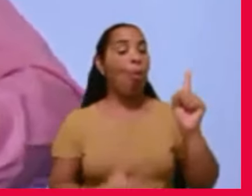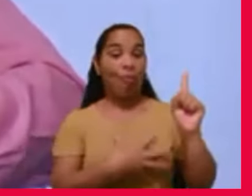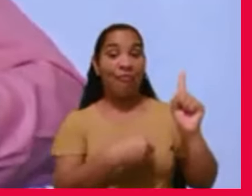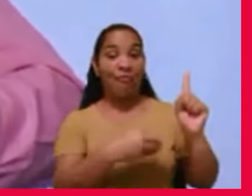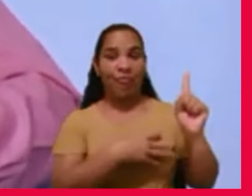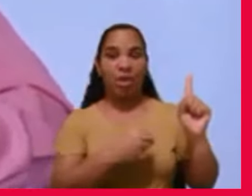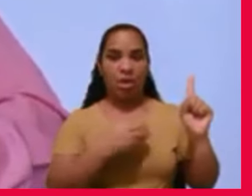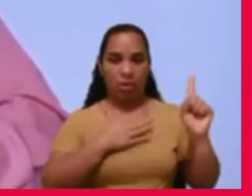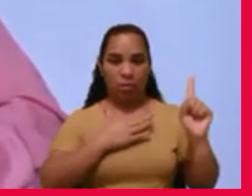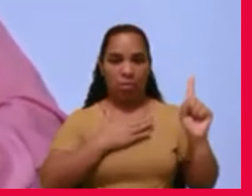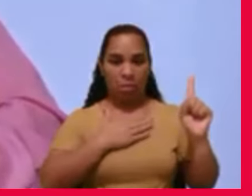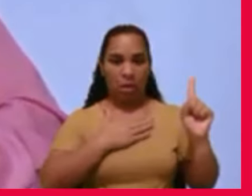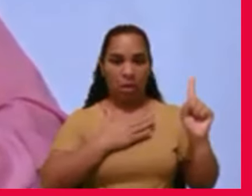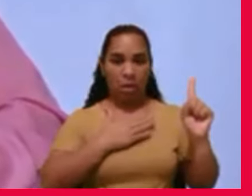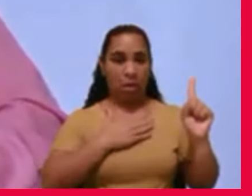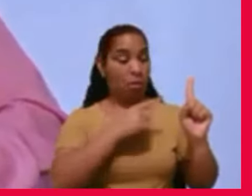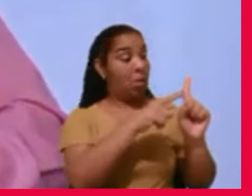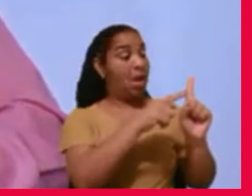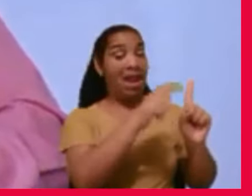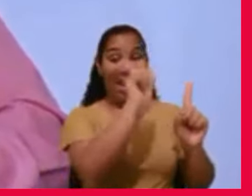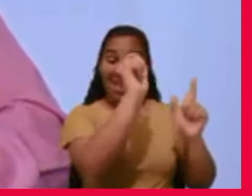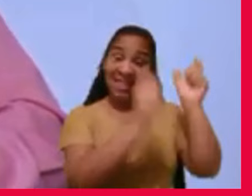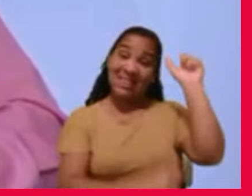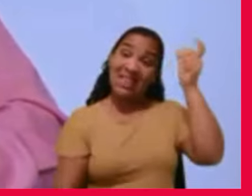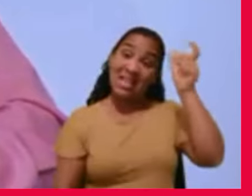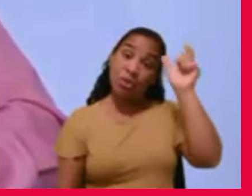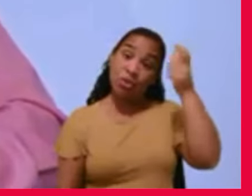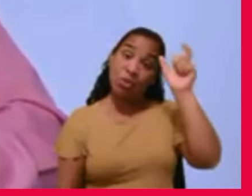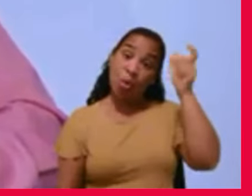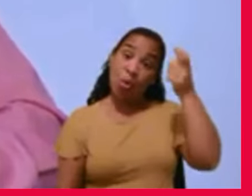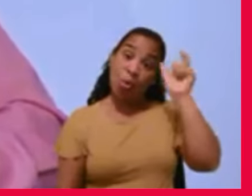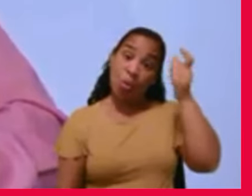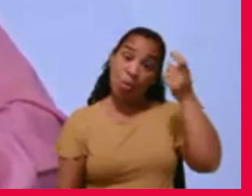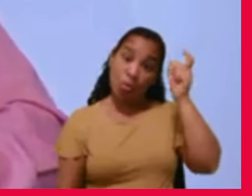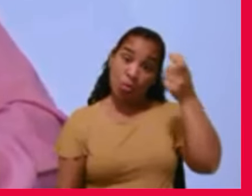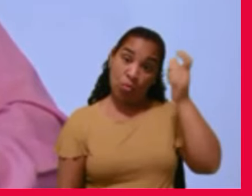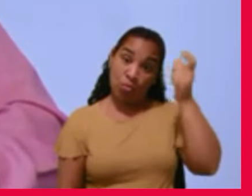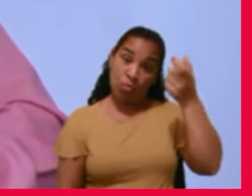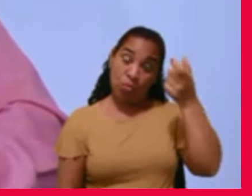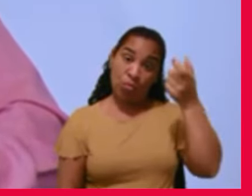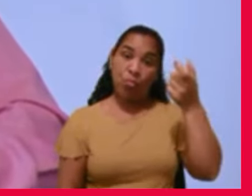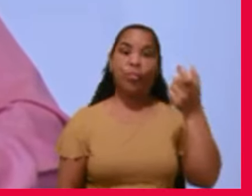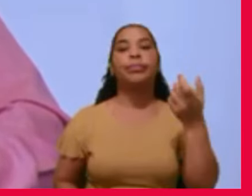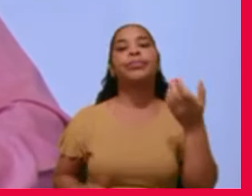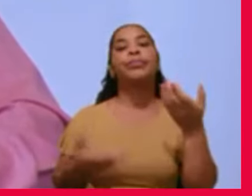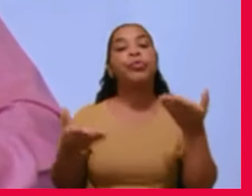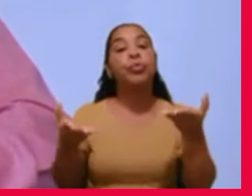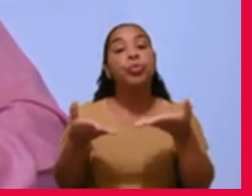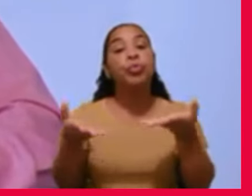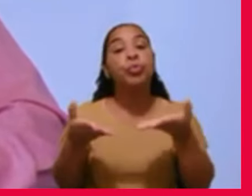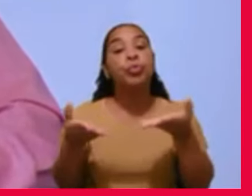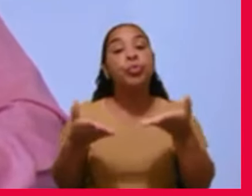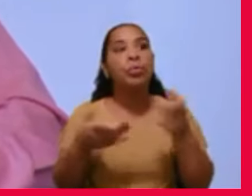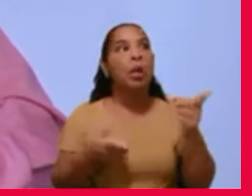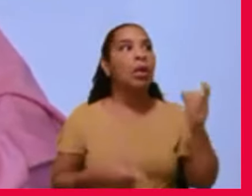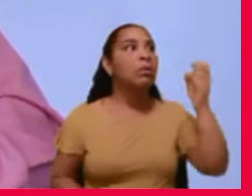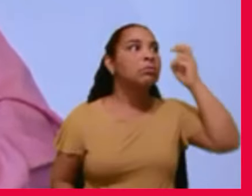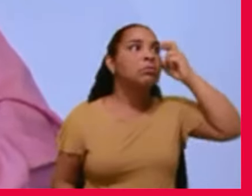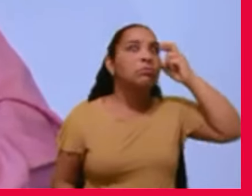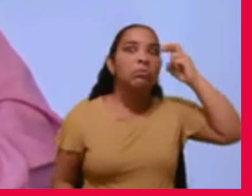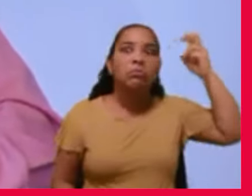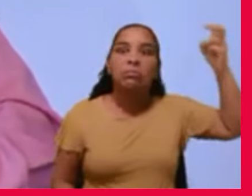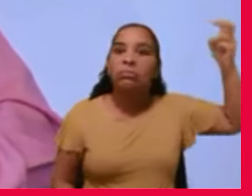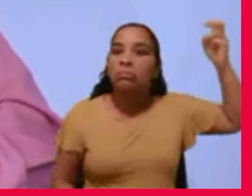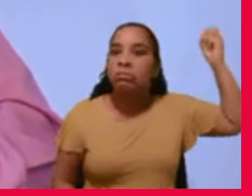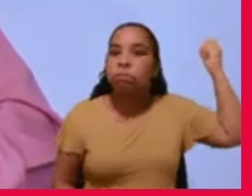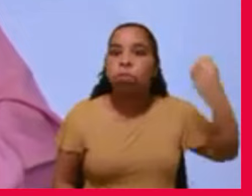era um transtorno de personalidade, hoje, ele é um gênio, durante um